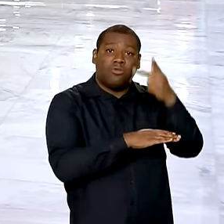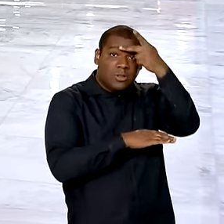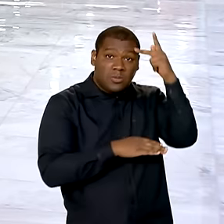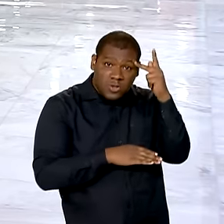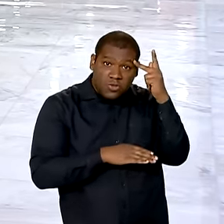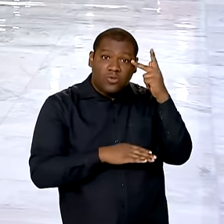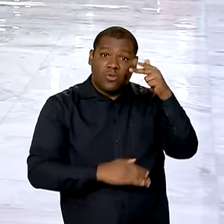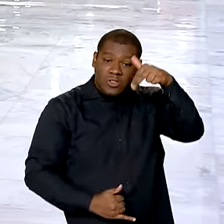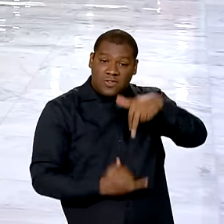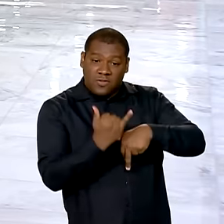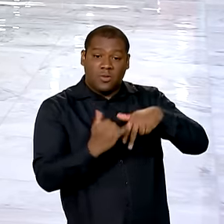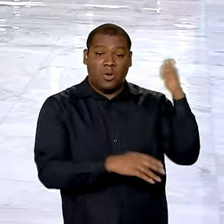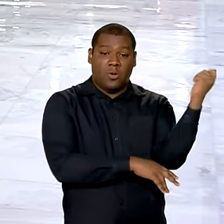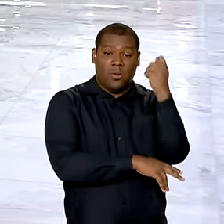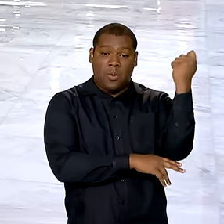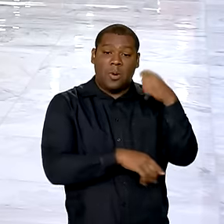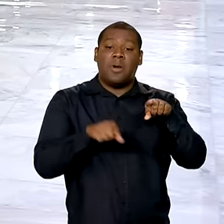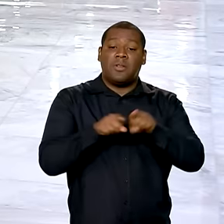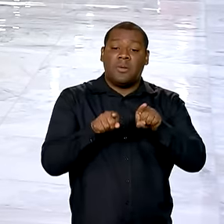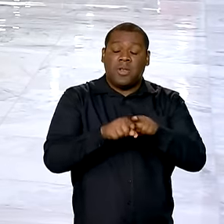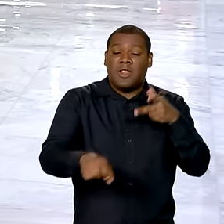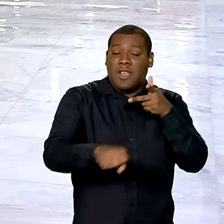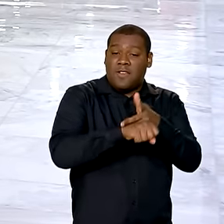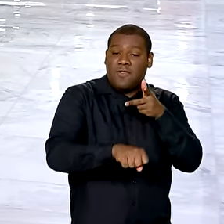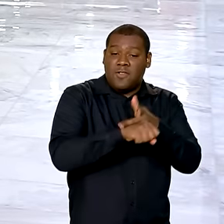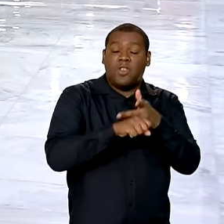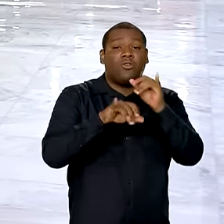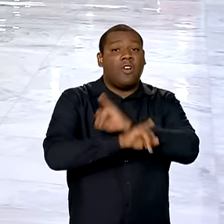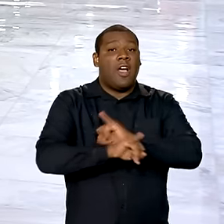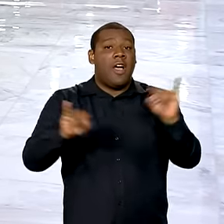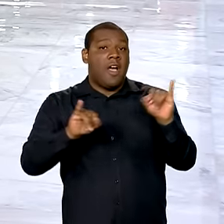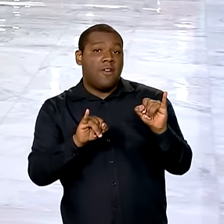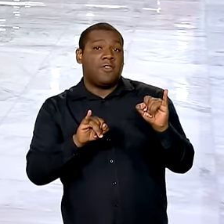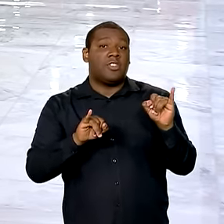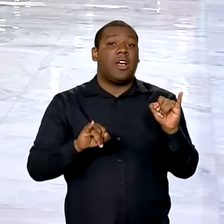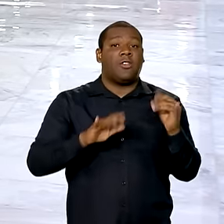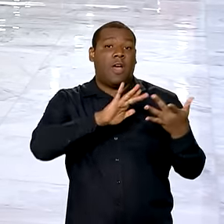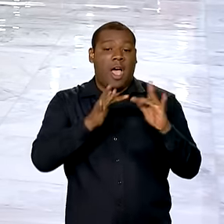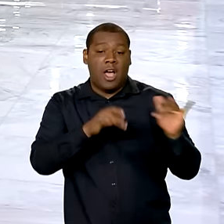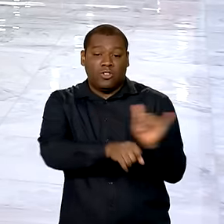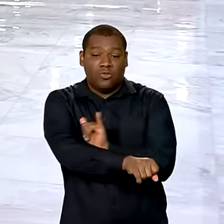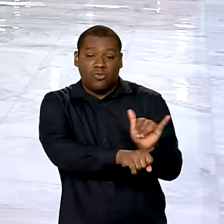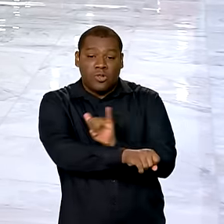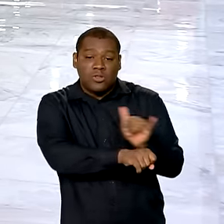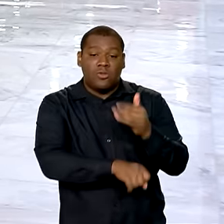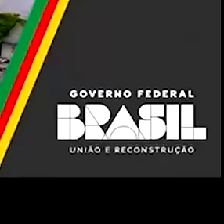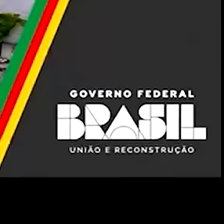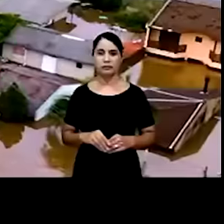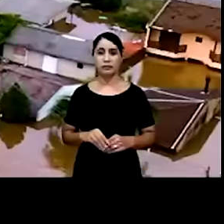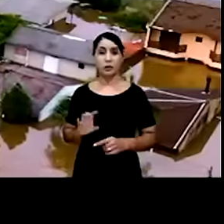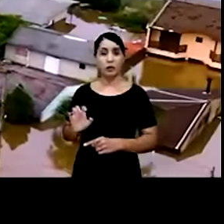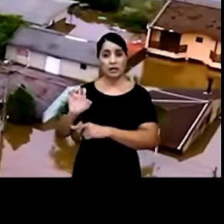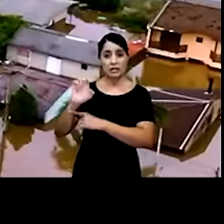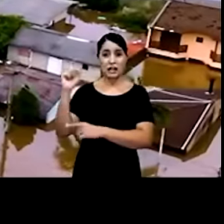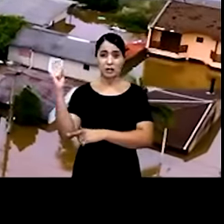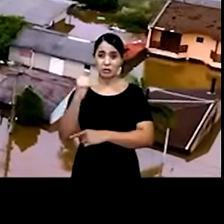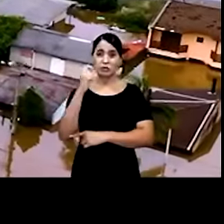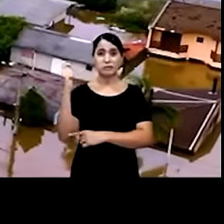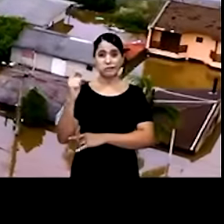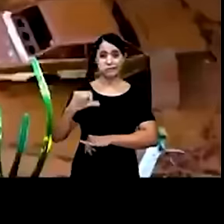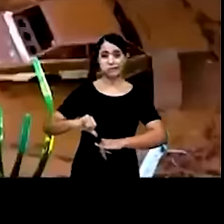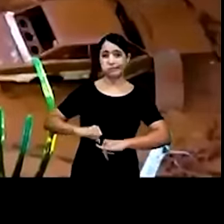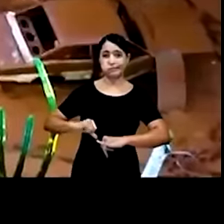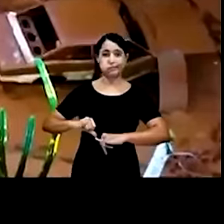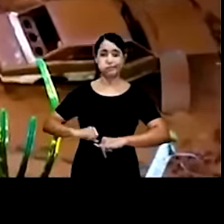Ele também publicou um vídeo com o balanço das ações do governo no Estado. Vamos acompanhar, então. O Rio Grande do Sul